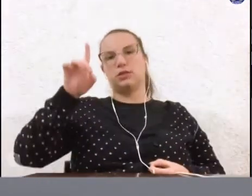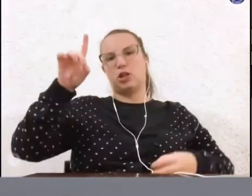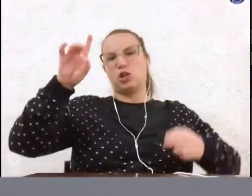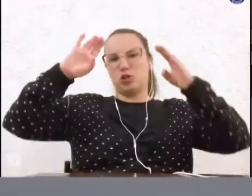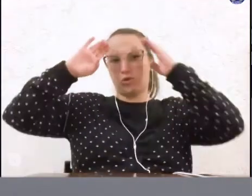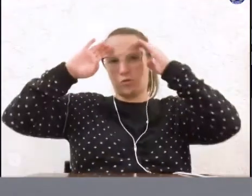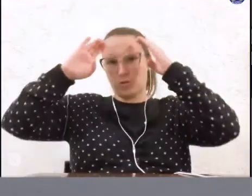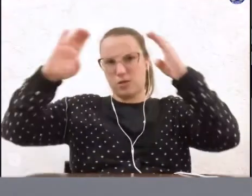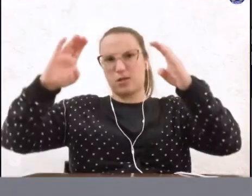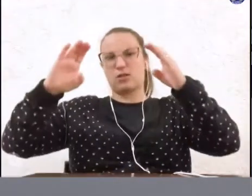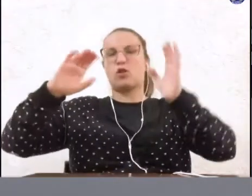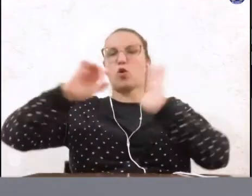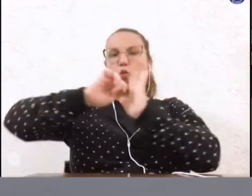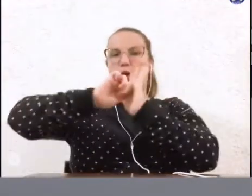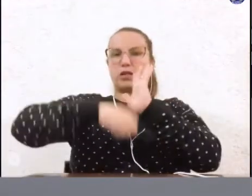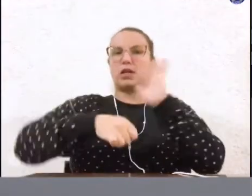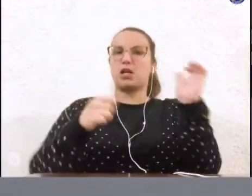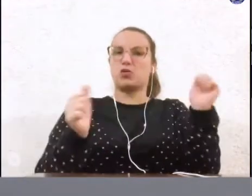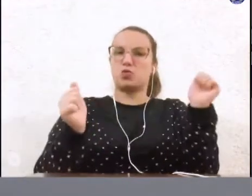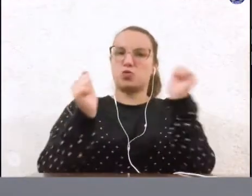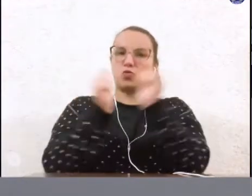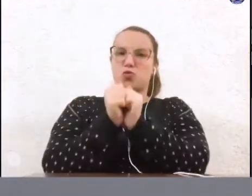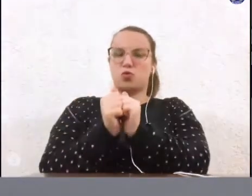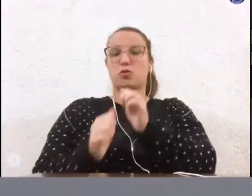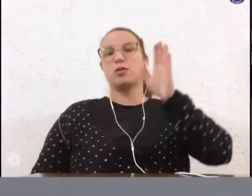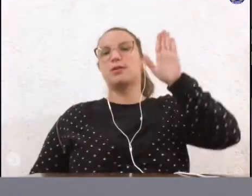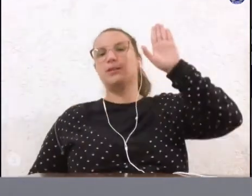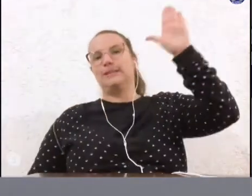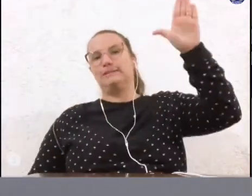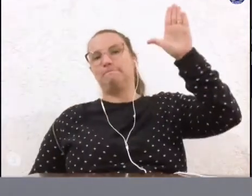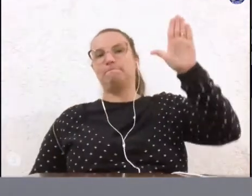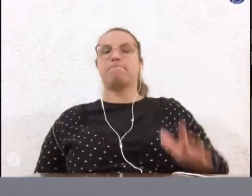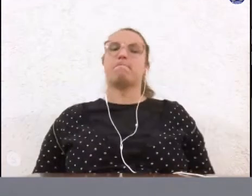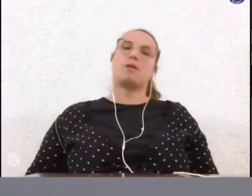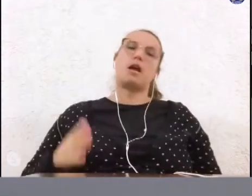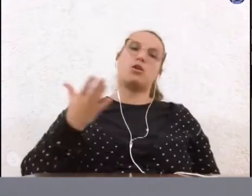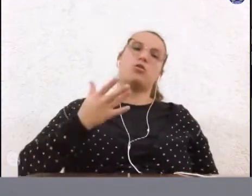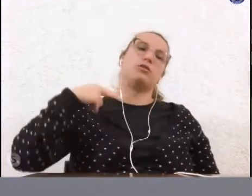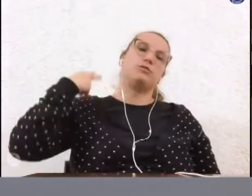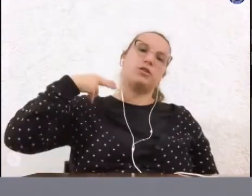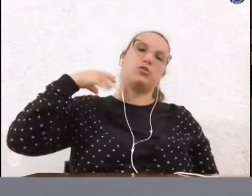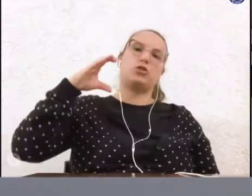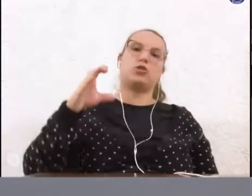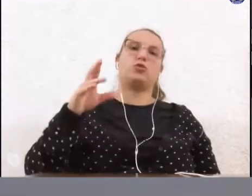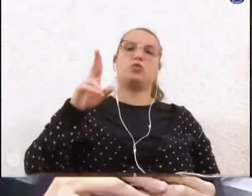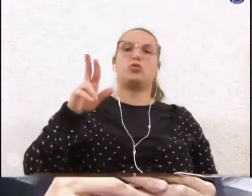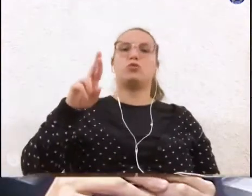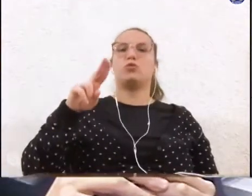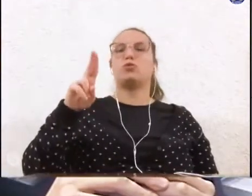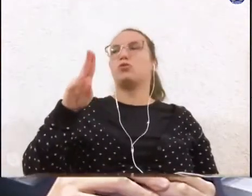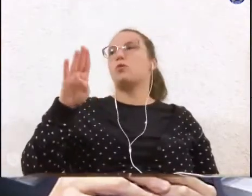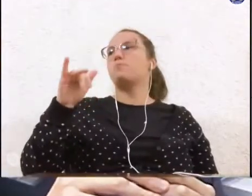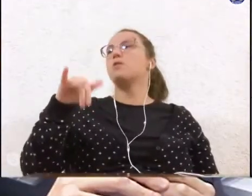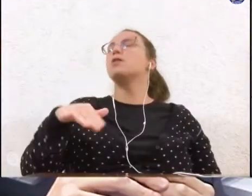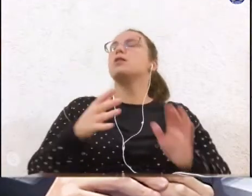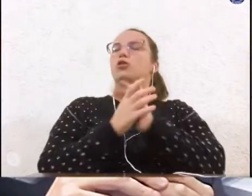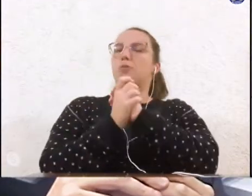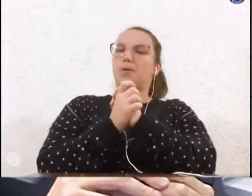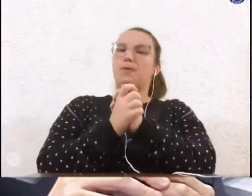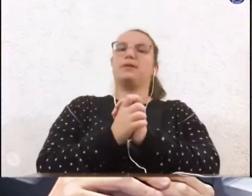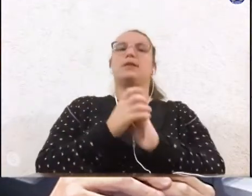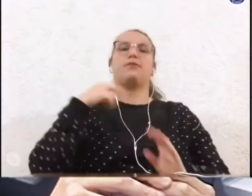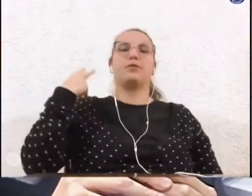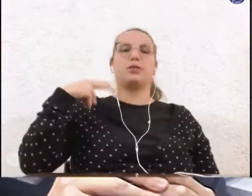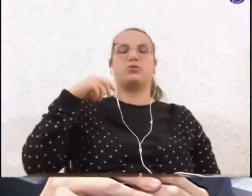Peço para assinar em conjunto. Questão de ordem, presidente. Tem a palavra pela ordem, vereador Curumim. Também quero cumprimentar a vereadora Alessandra